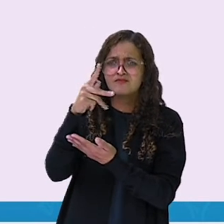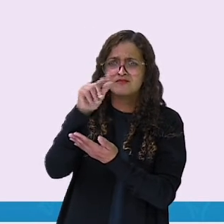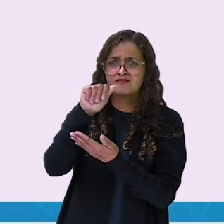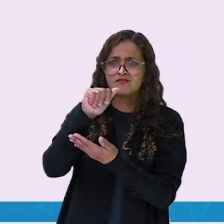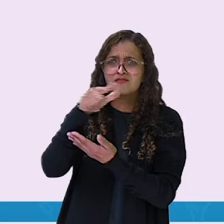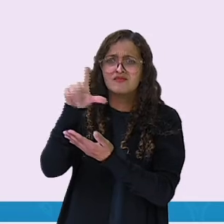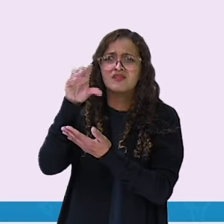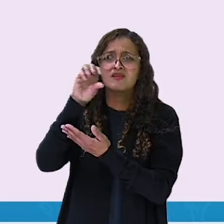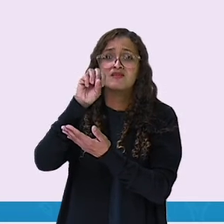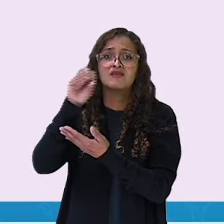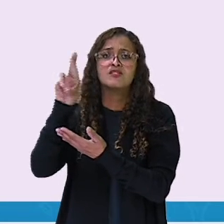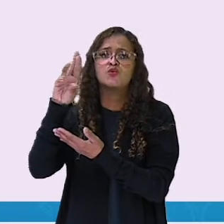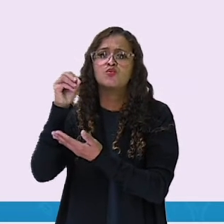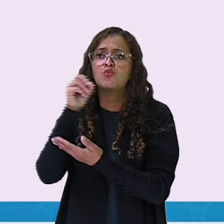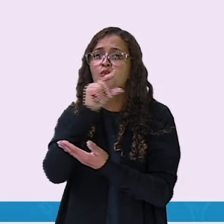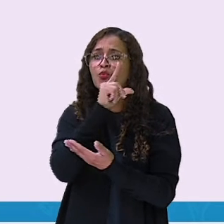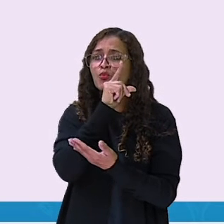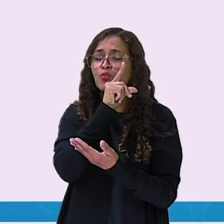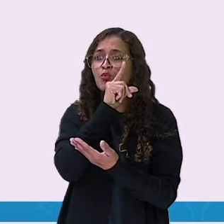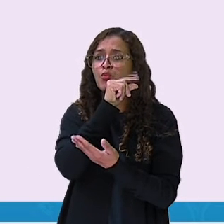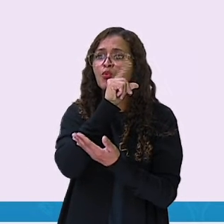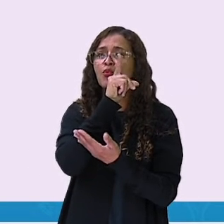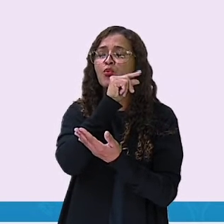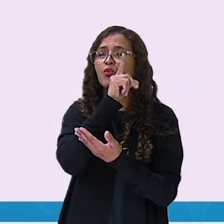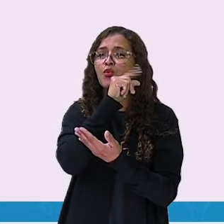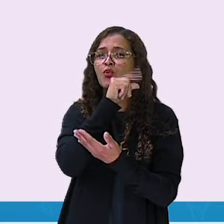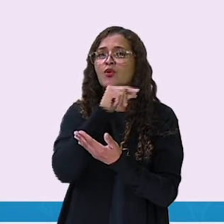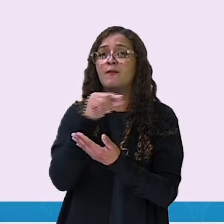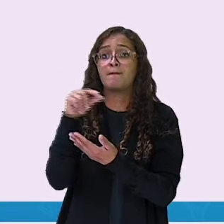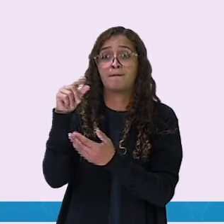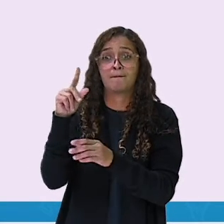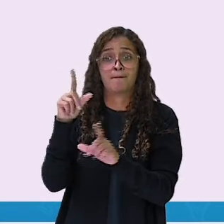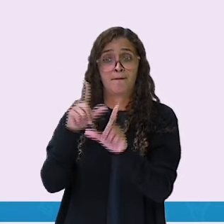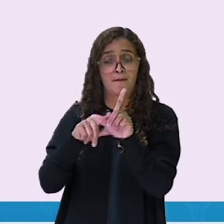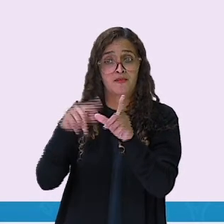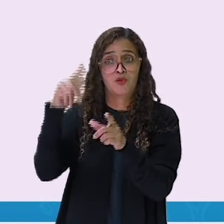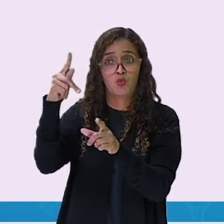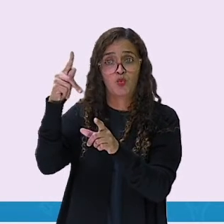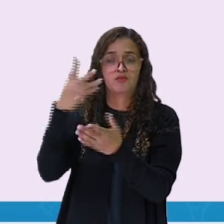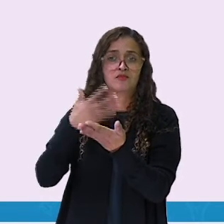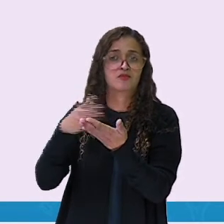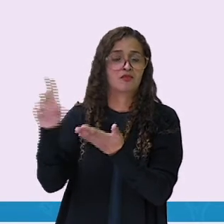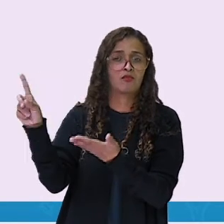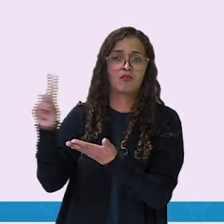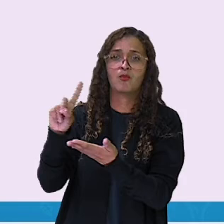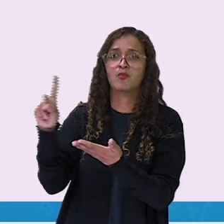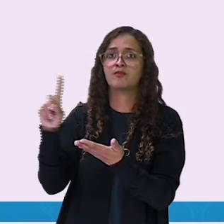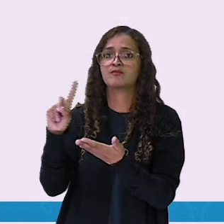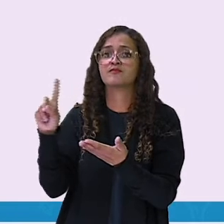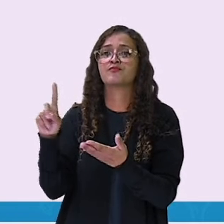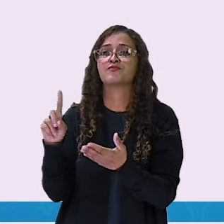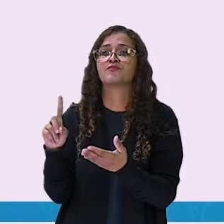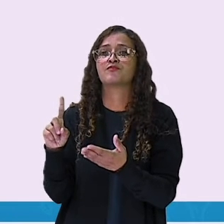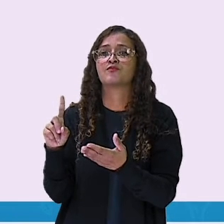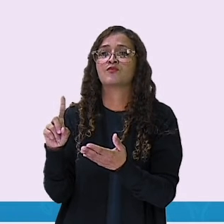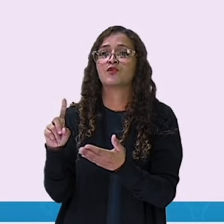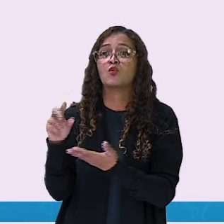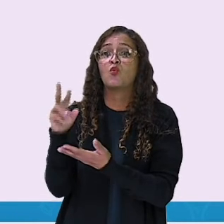sabemos que não é. Porque a palavra pássaro começa com a letra P. E eu quero a palavra